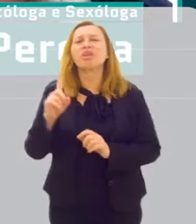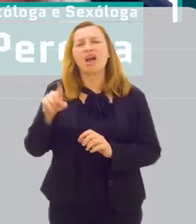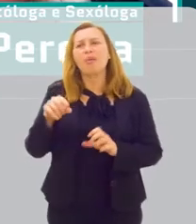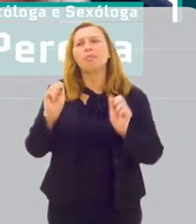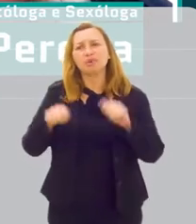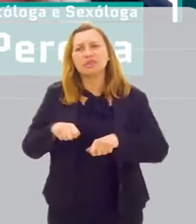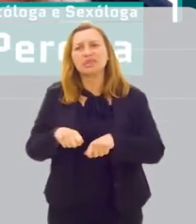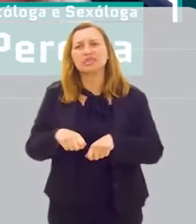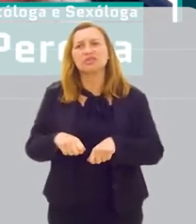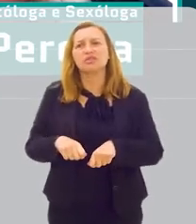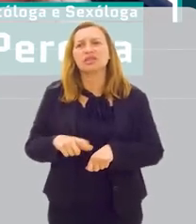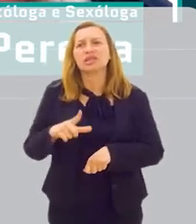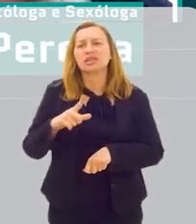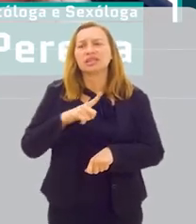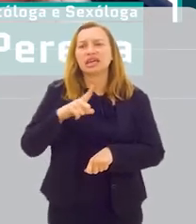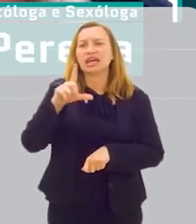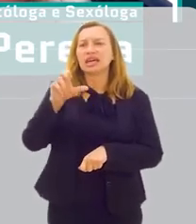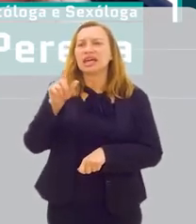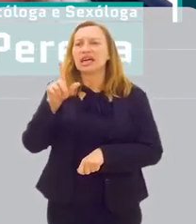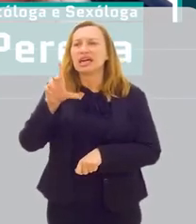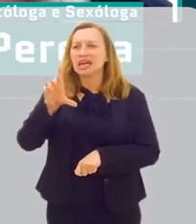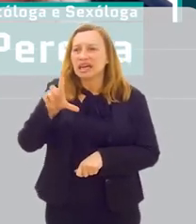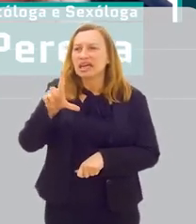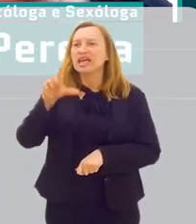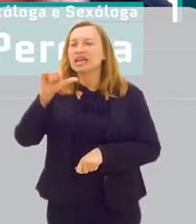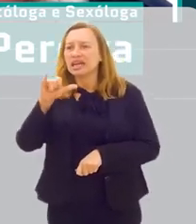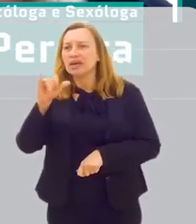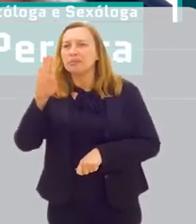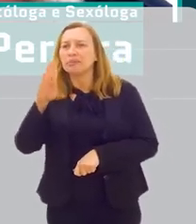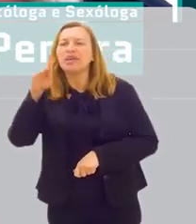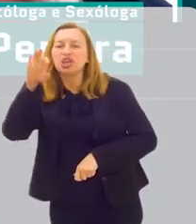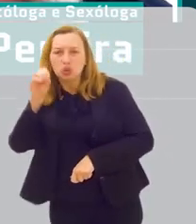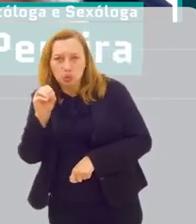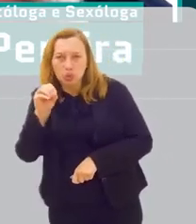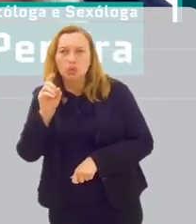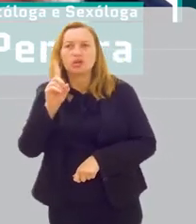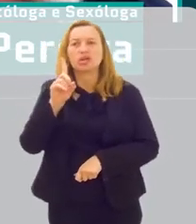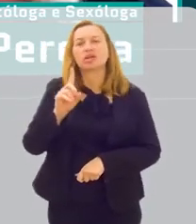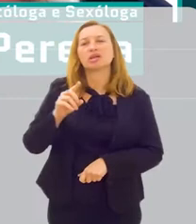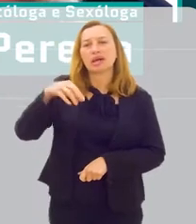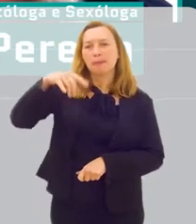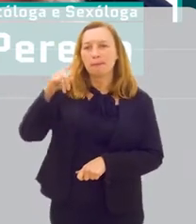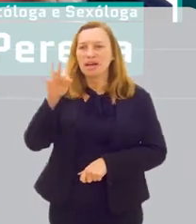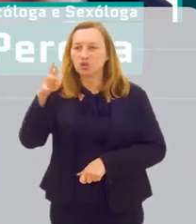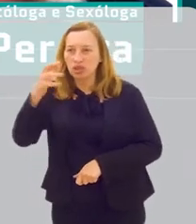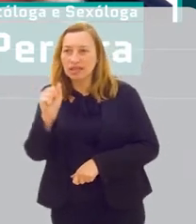É possível ter libido na terceira idade, na maturidade?